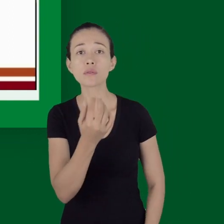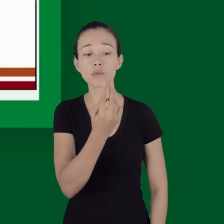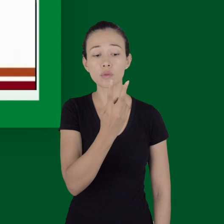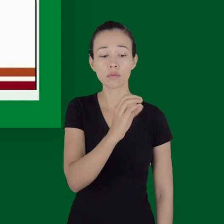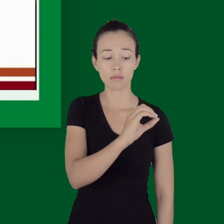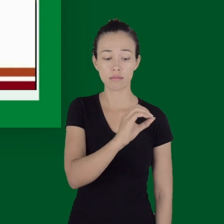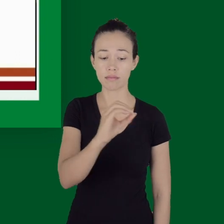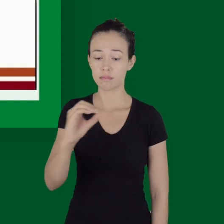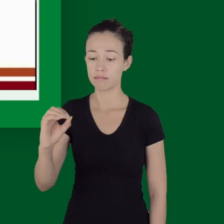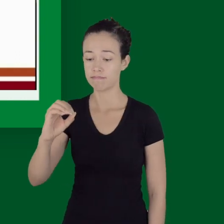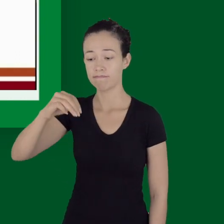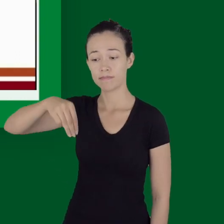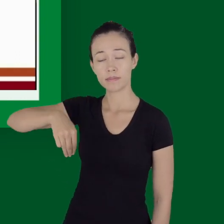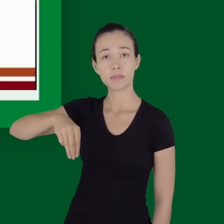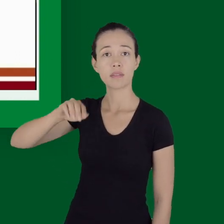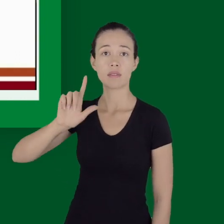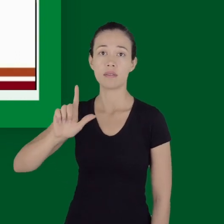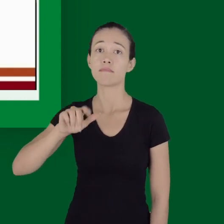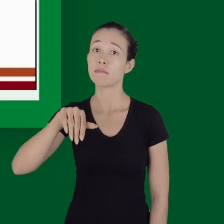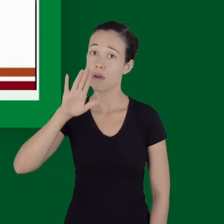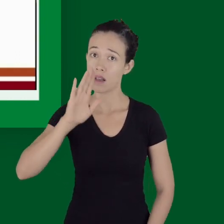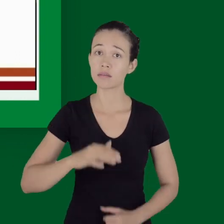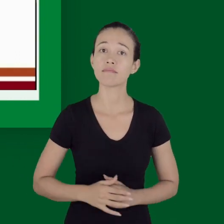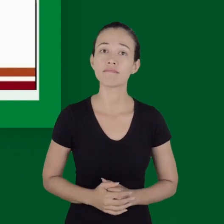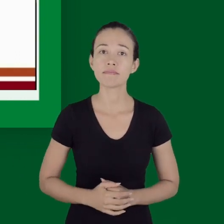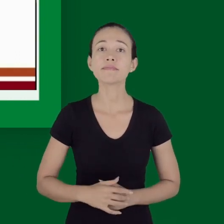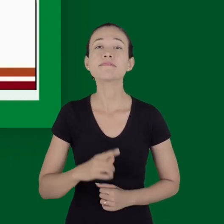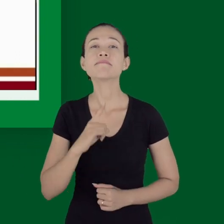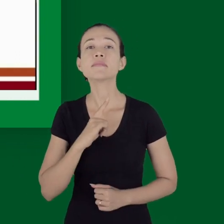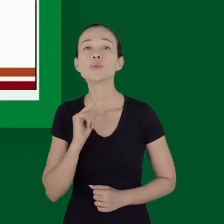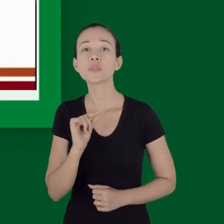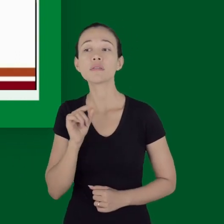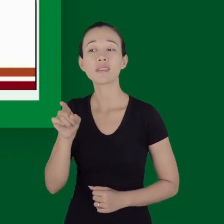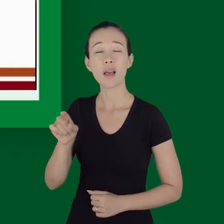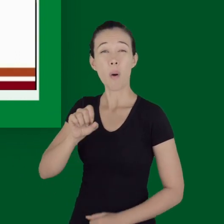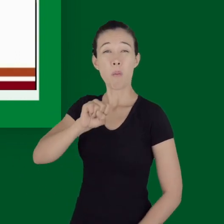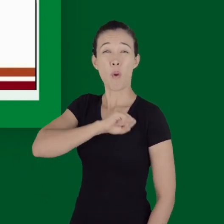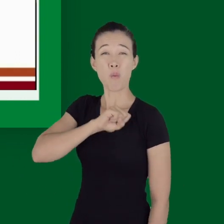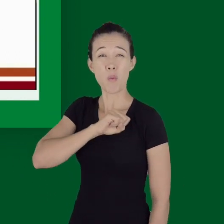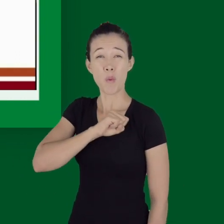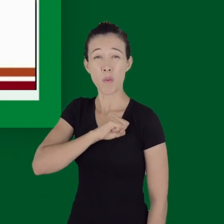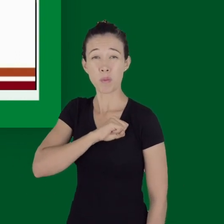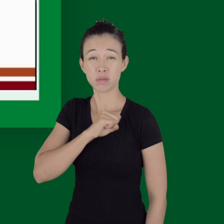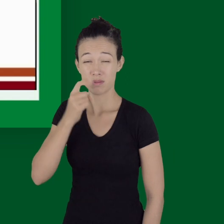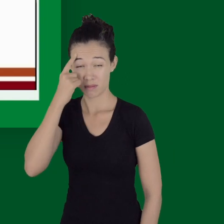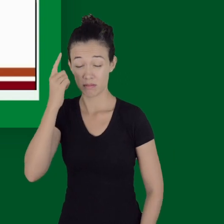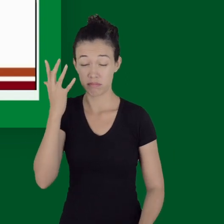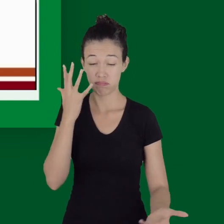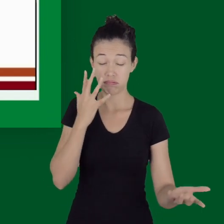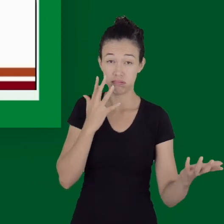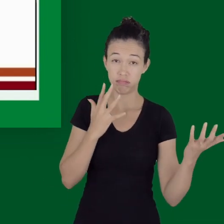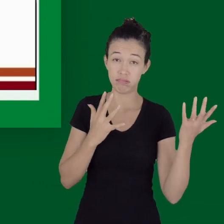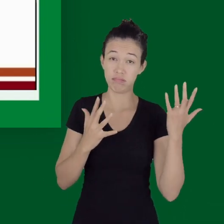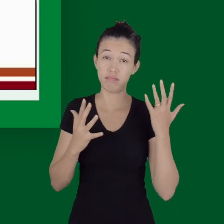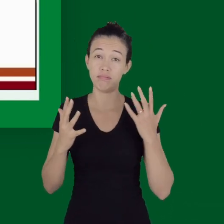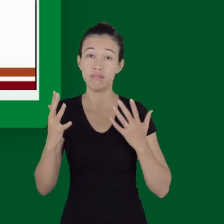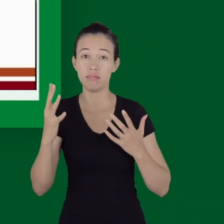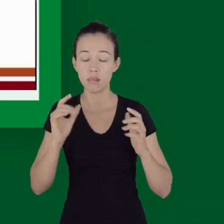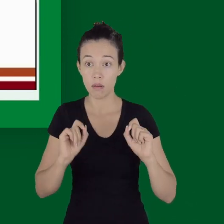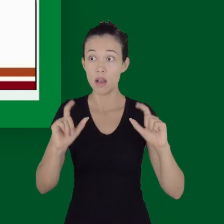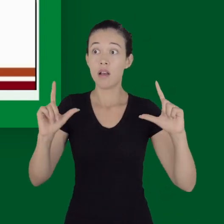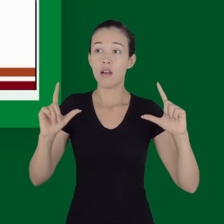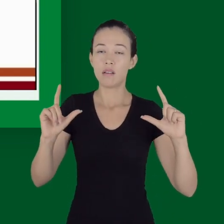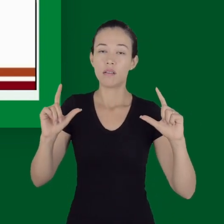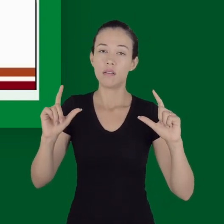ter taquicardia, taquipneia, confusão profunda, letargia e redução importante da pressão arterial sistórica,